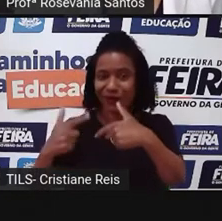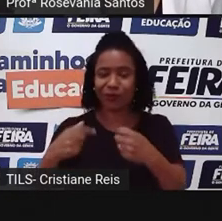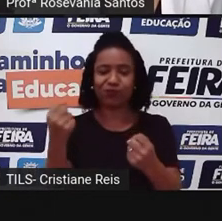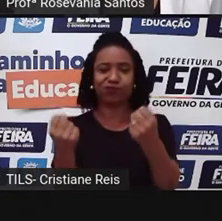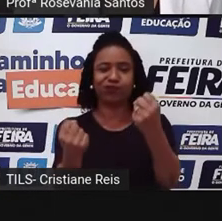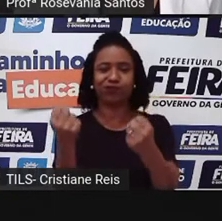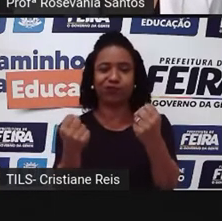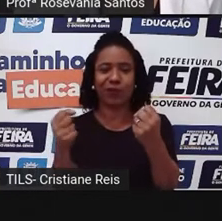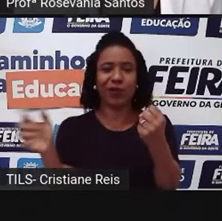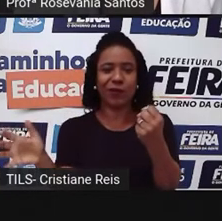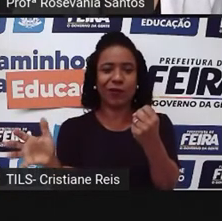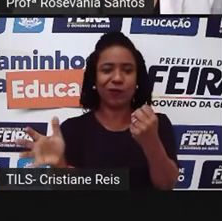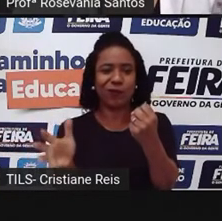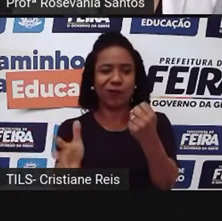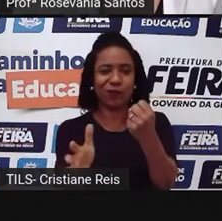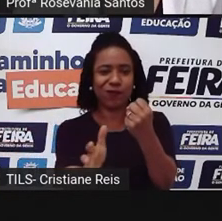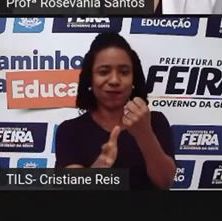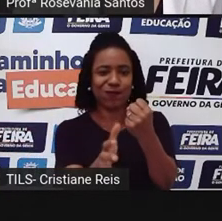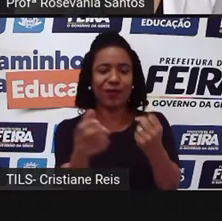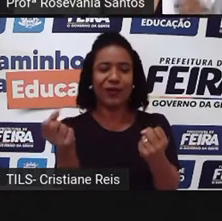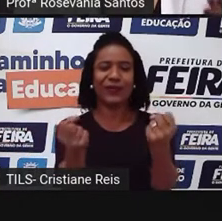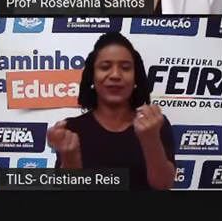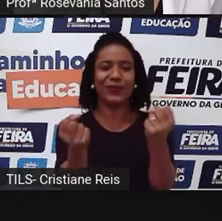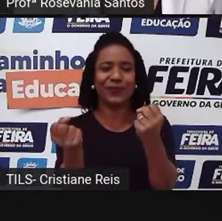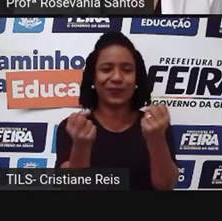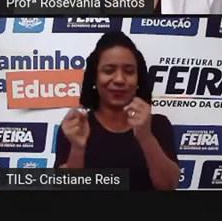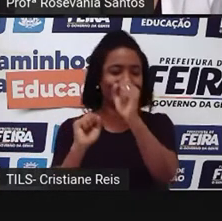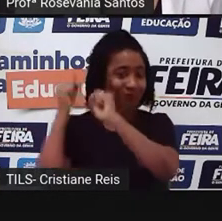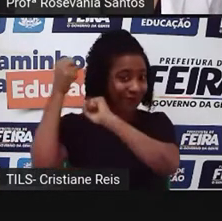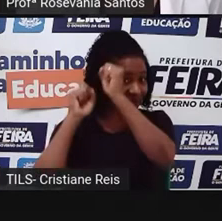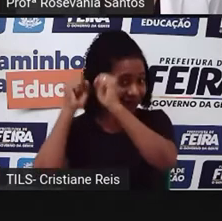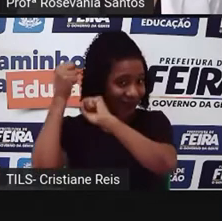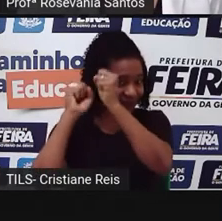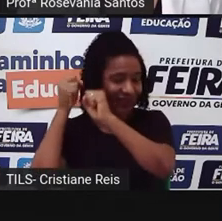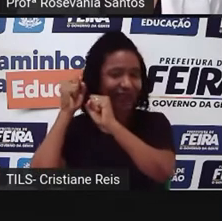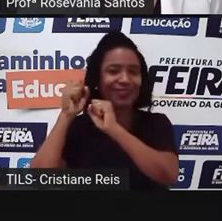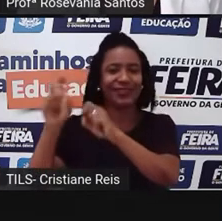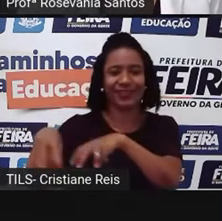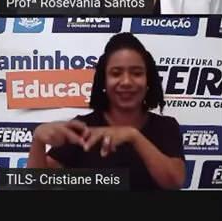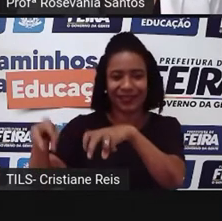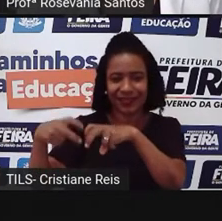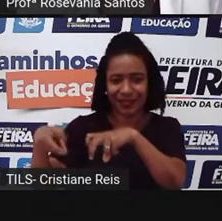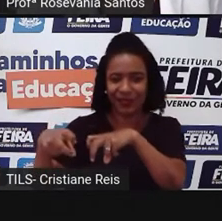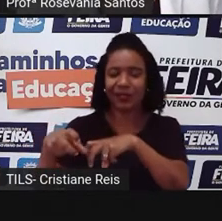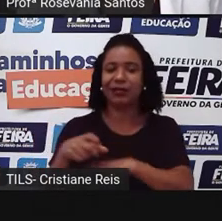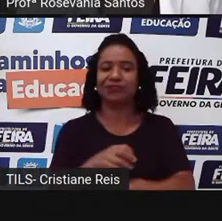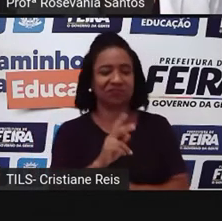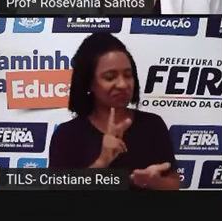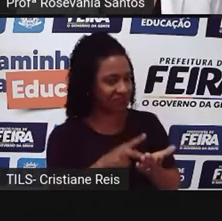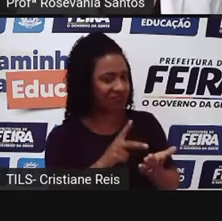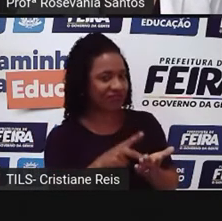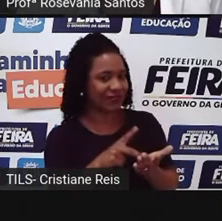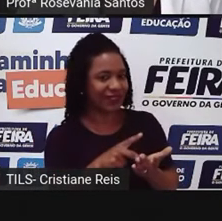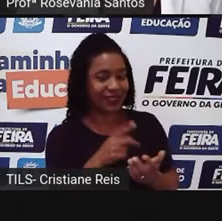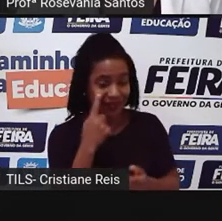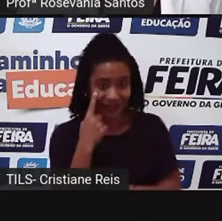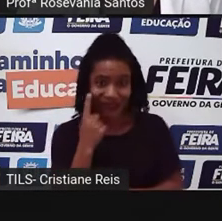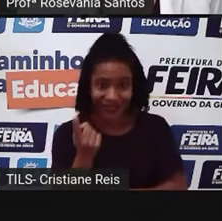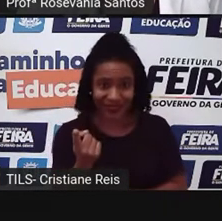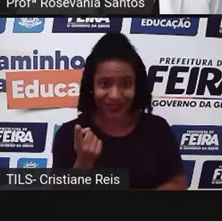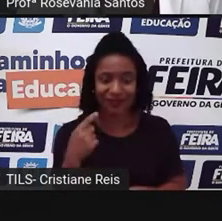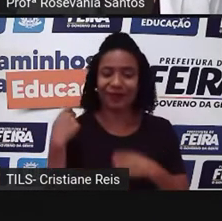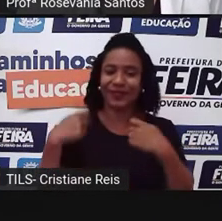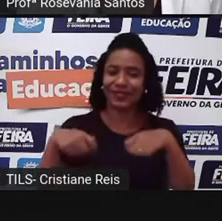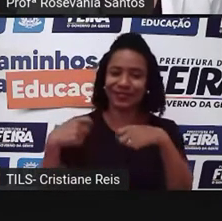importante, tá vendo? Porque a gente precisa dessas máquinas, né? Para a gente poder, né? Bora dizer assim, Dar andamento nas atividades.